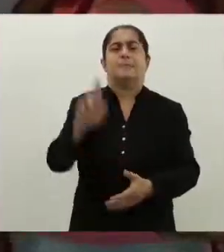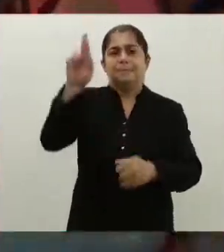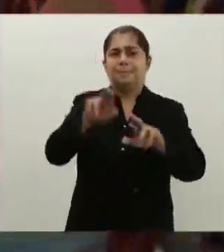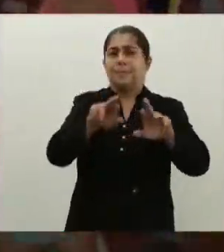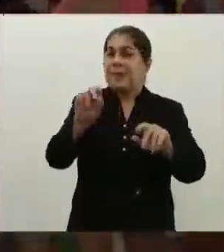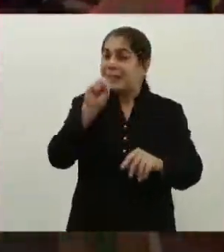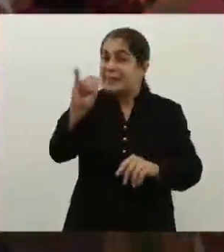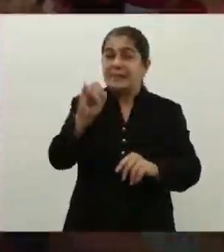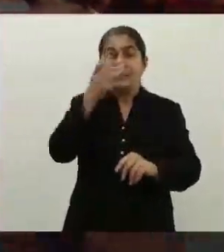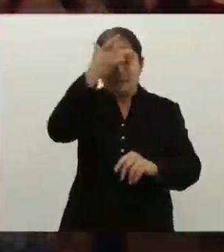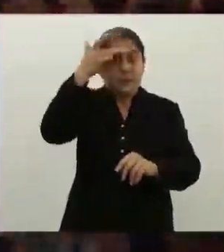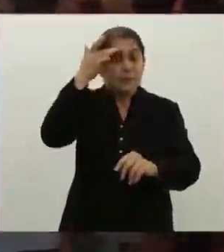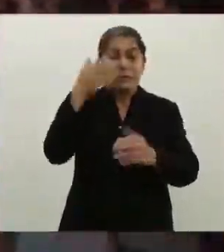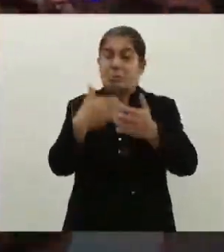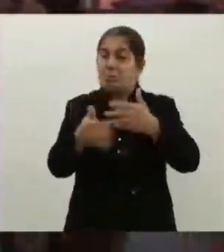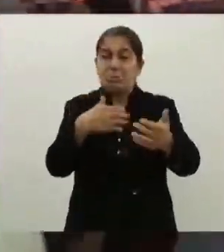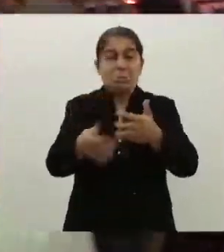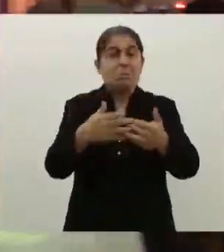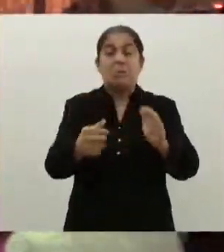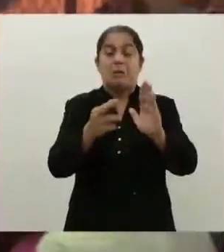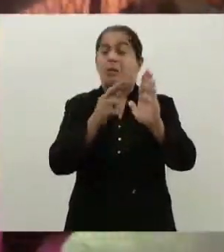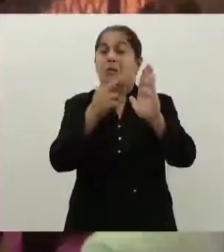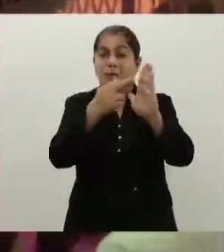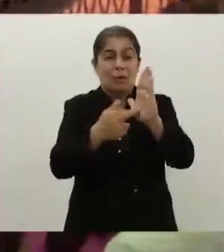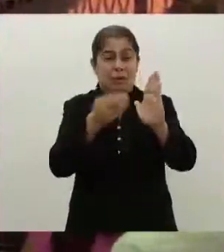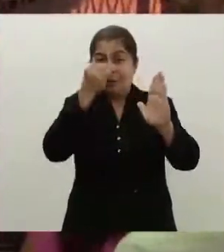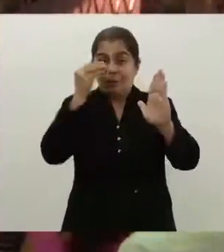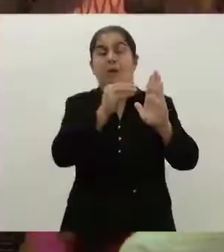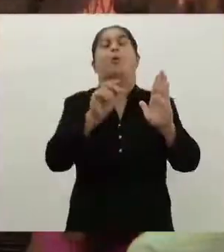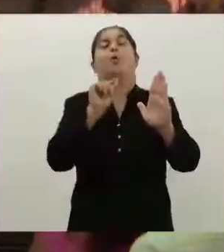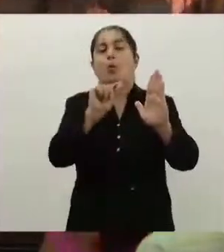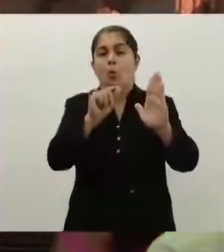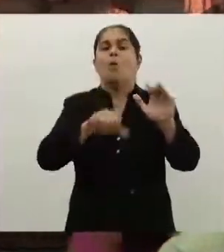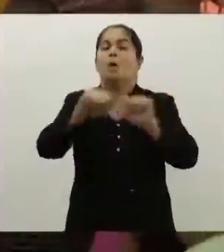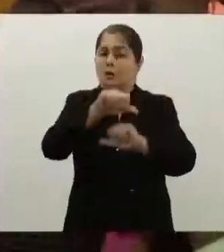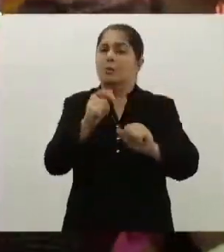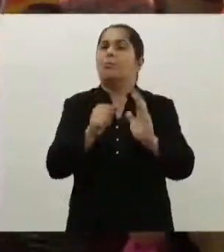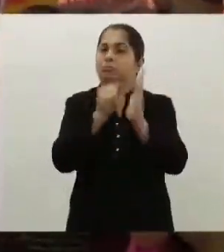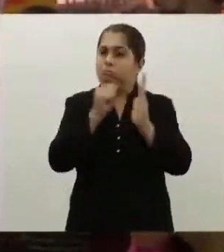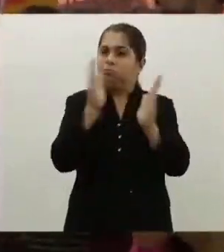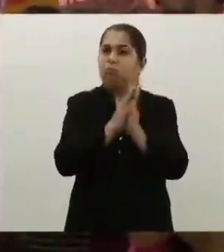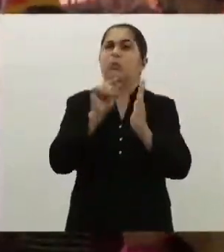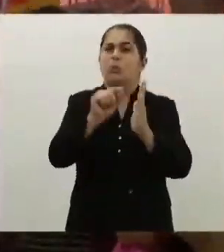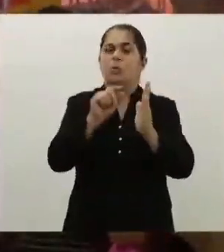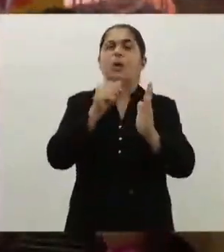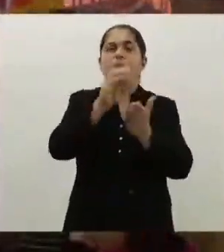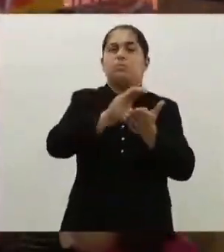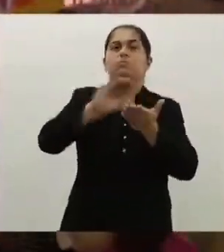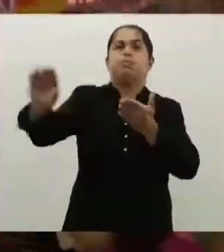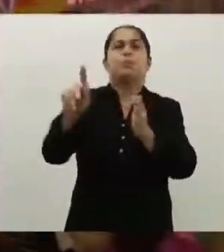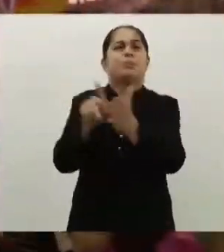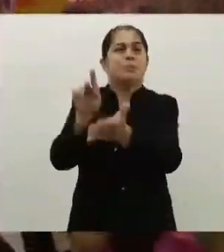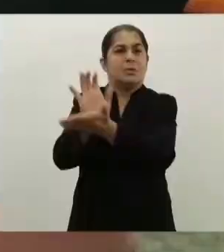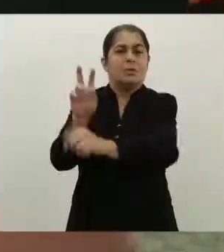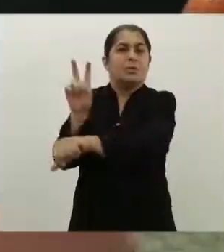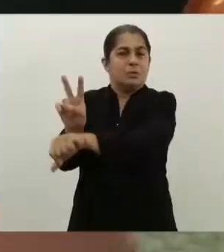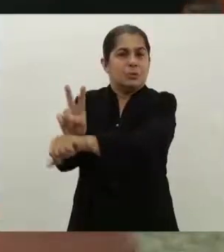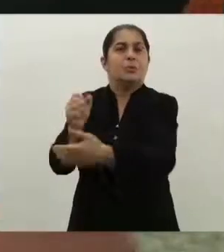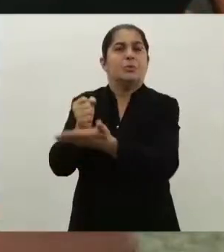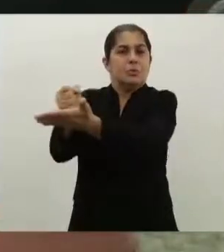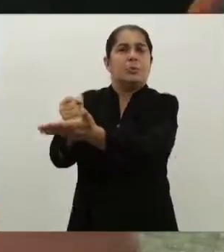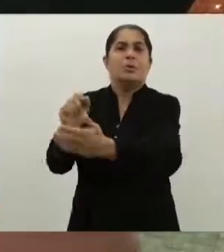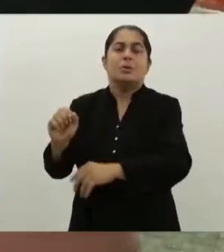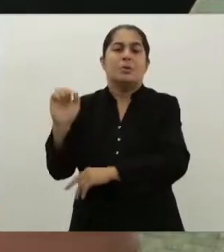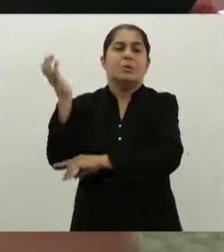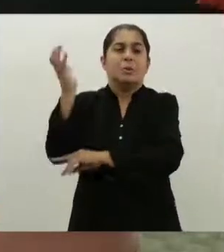Os órgãos que descumprirem o acordo previsto no TARC poderão sofrer multas que serão destinadas ao Fundo Estadual de